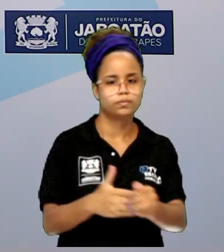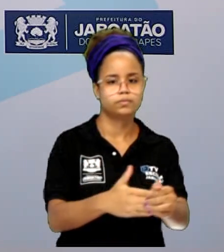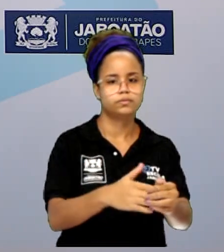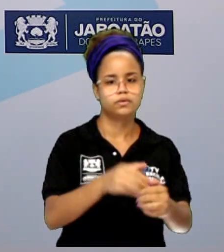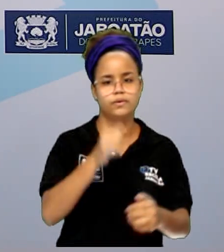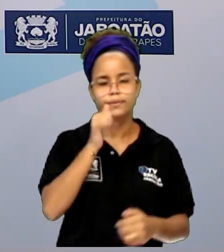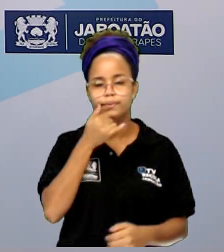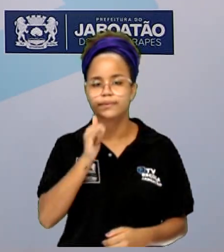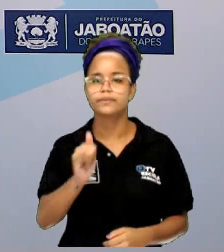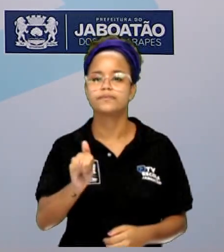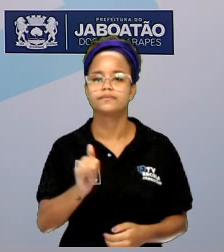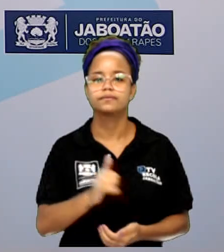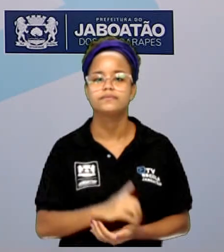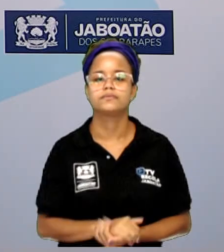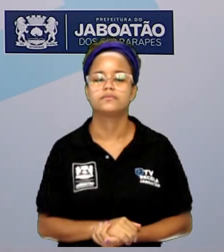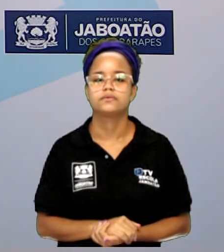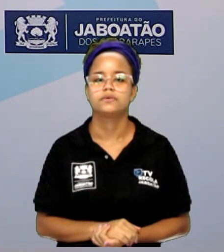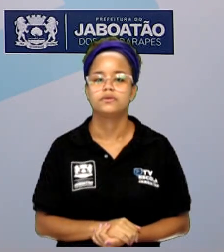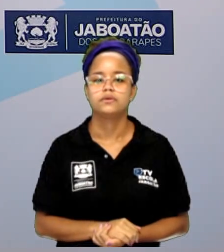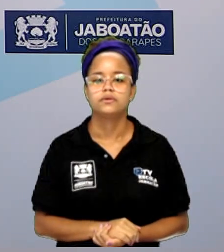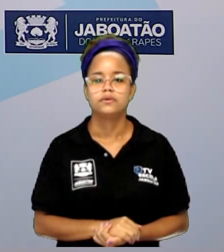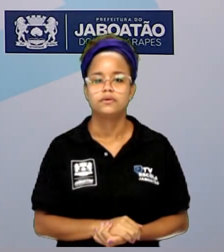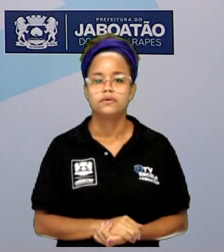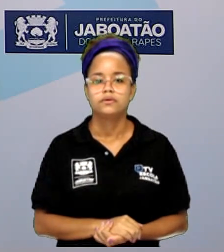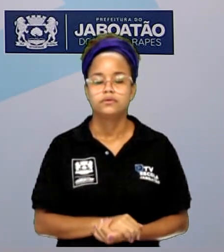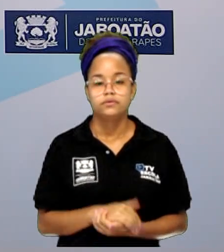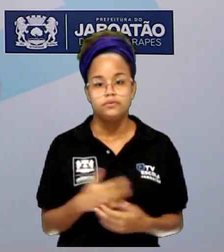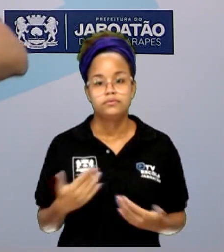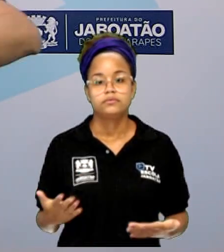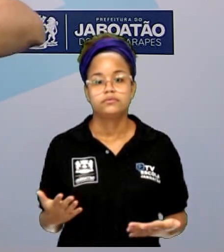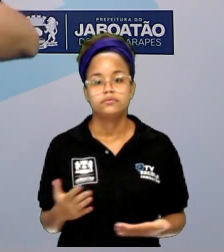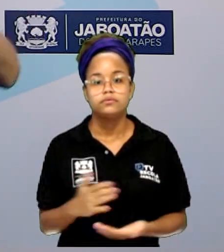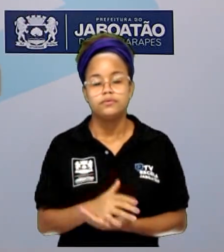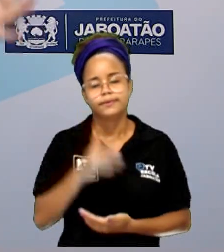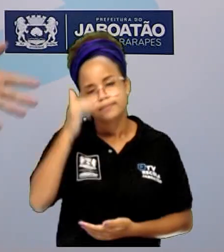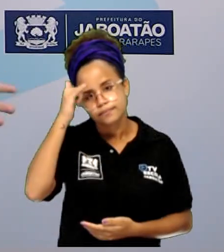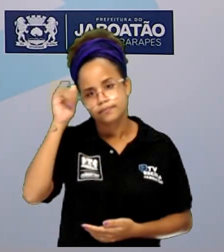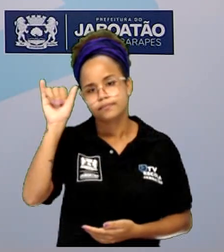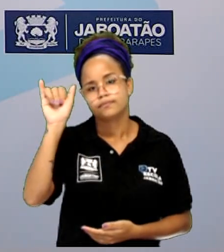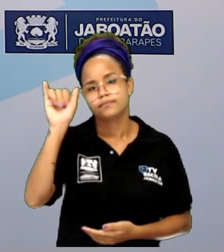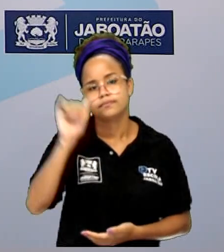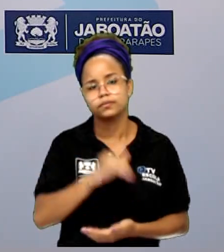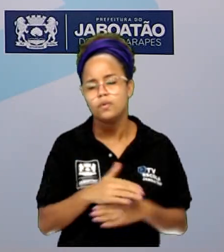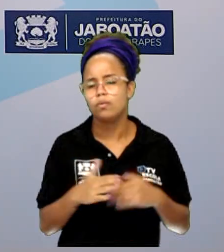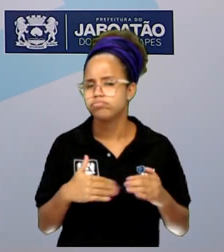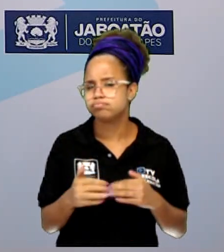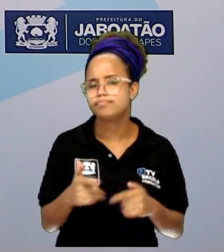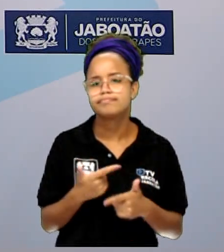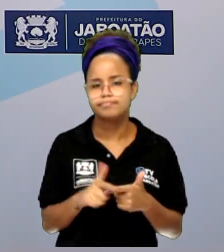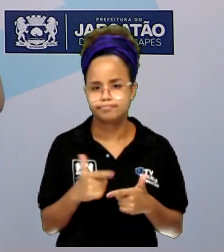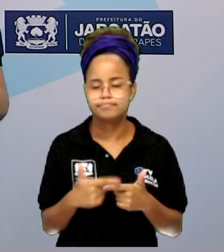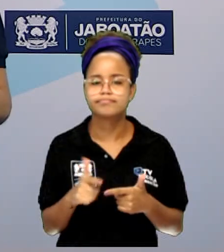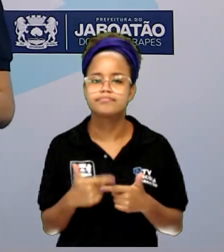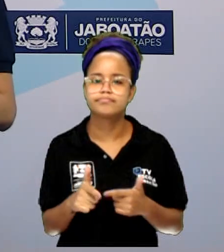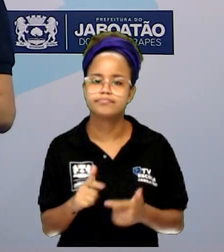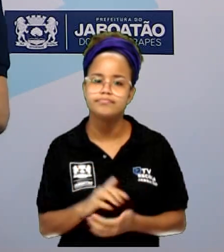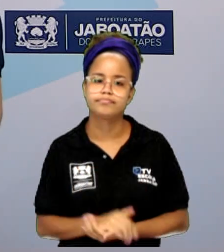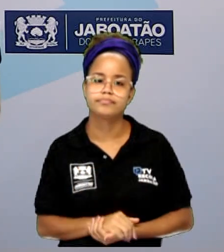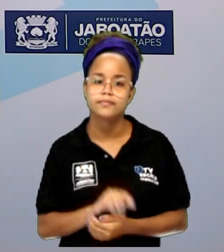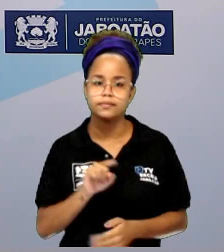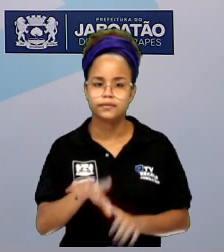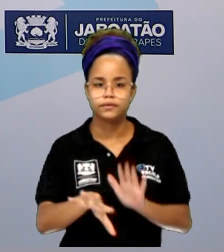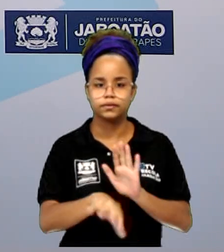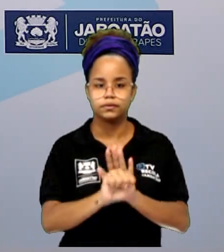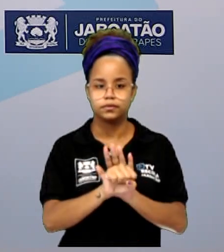fuga de eletricidade para a terra, ou seja, evitando qualquer problema, tá? Esse simbolzinho